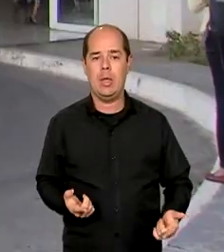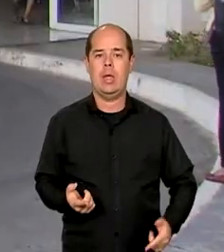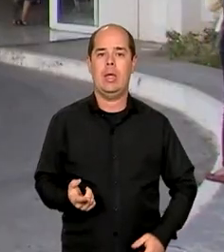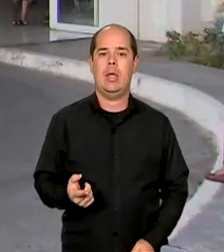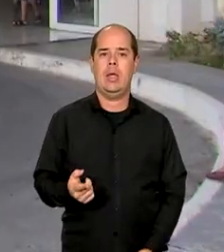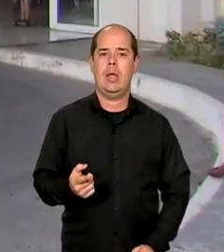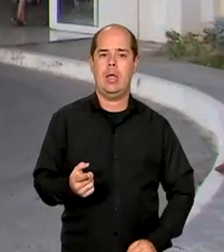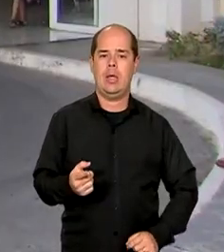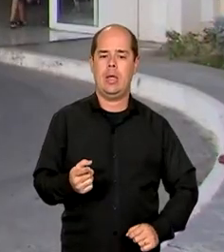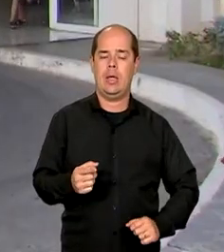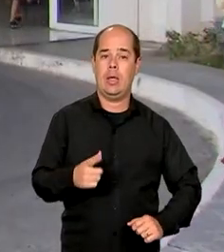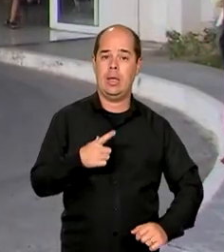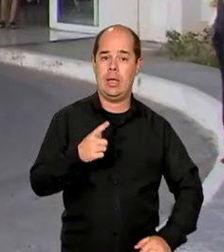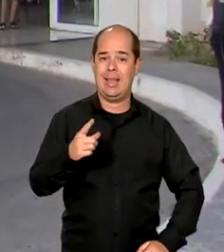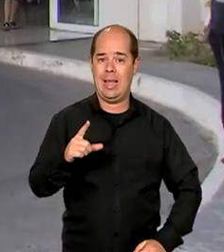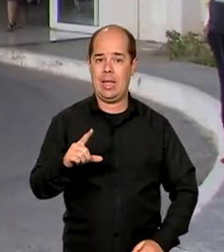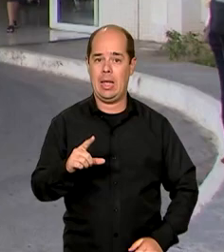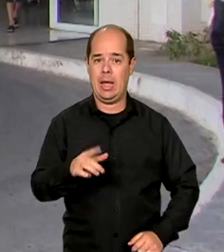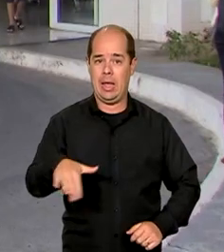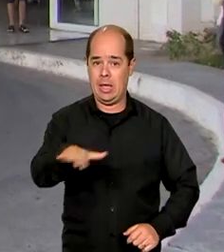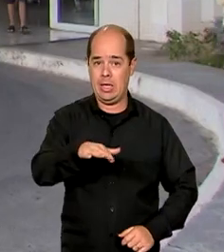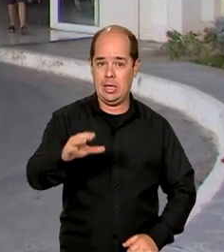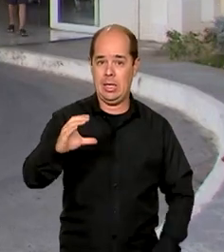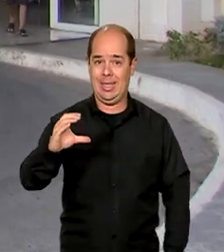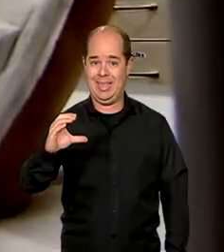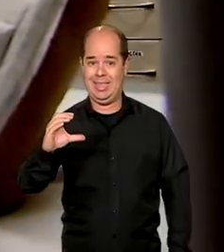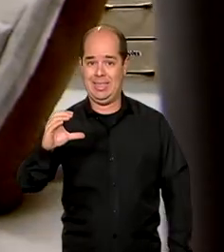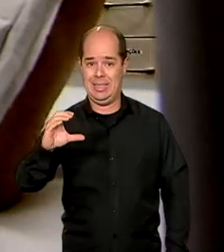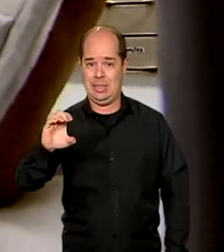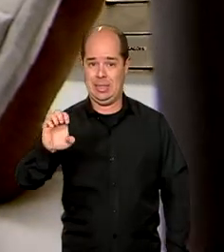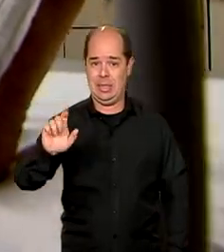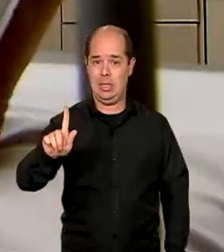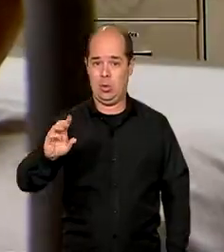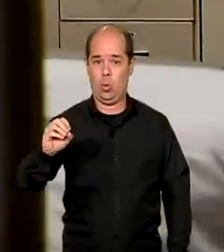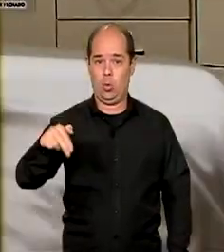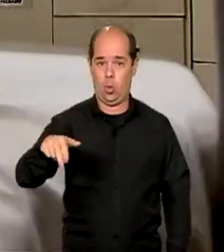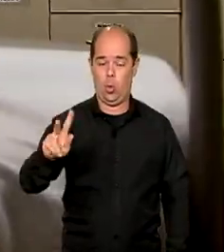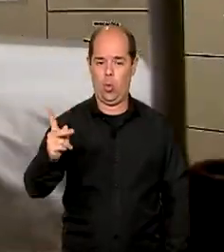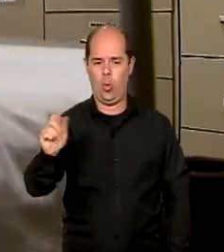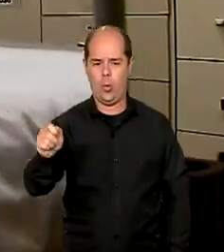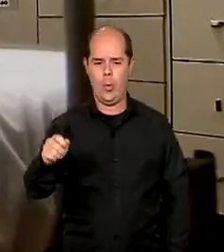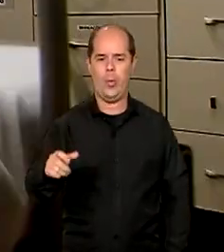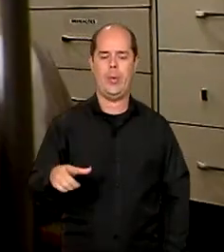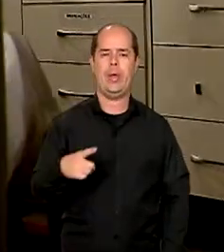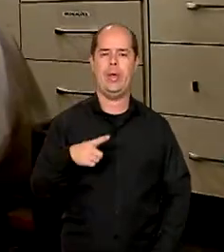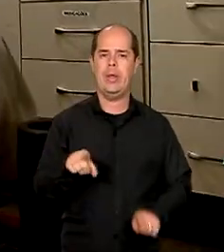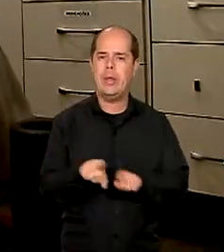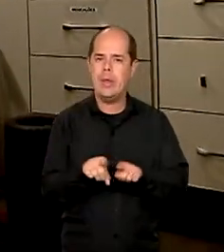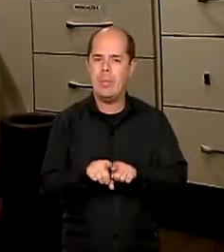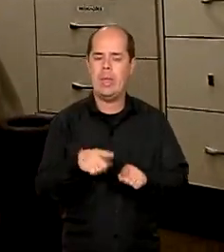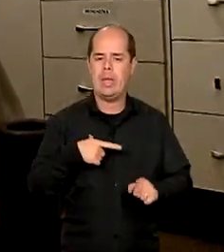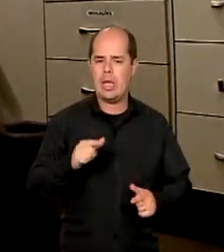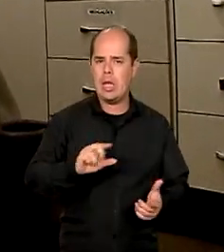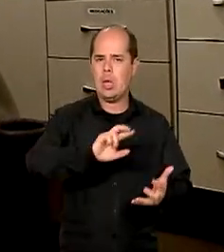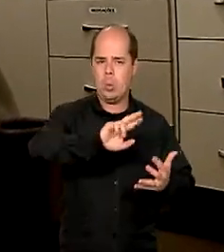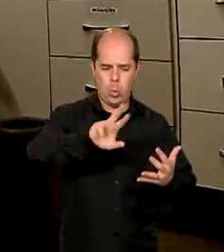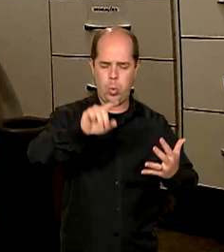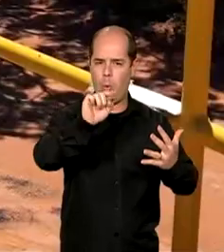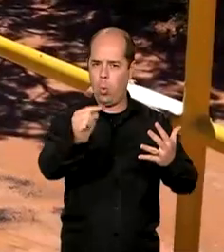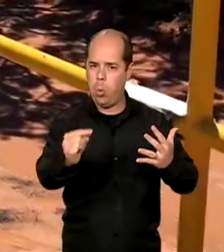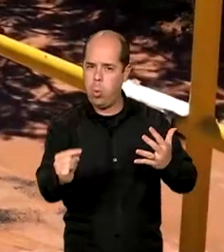nas redes Segonha e Neonatal, Ambiência, Centro Especializado em Reabilitação e Oficina